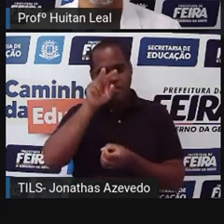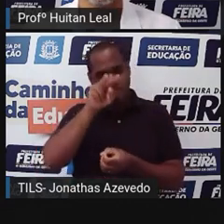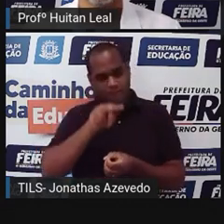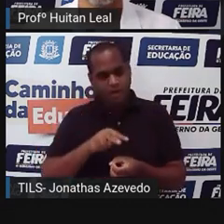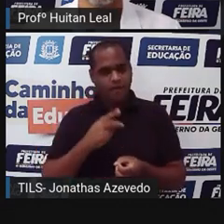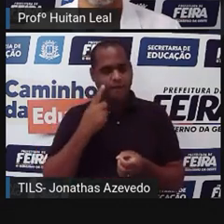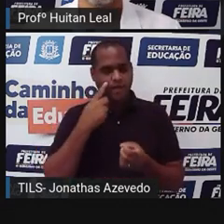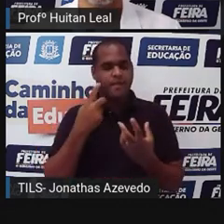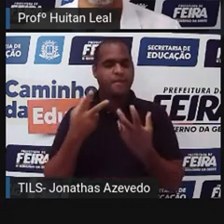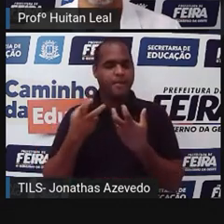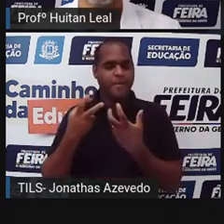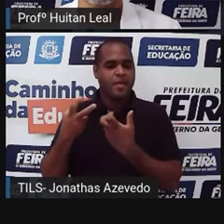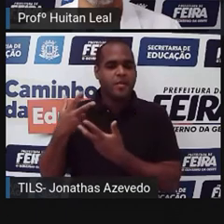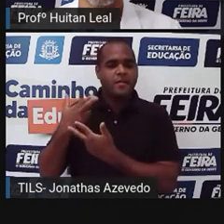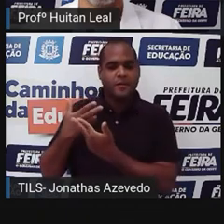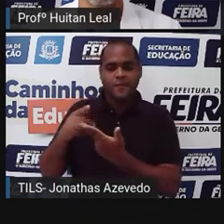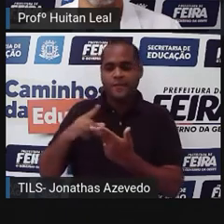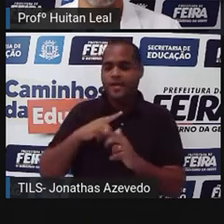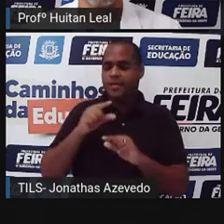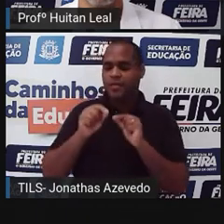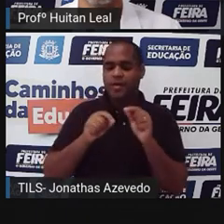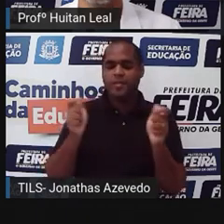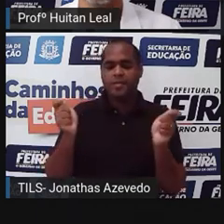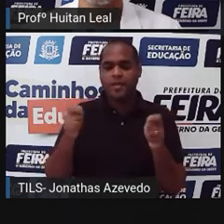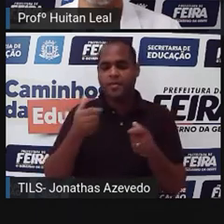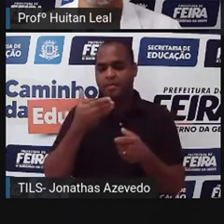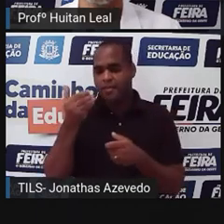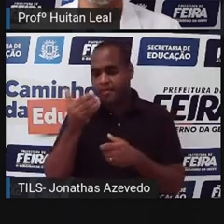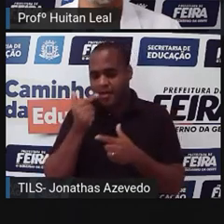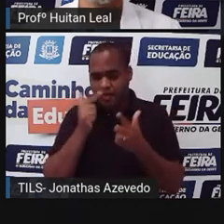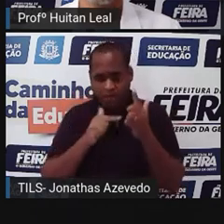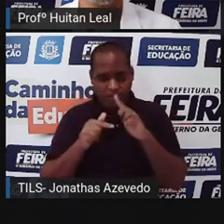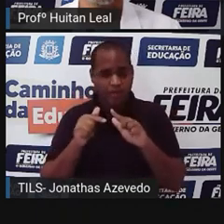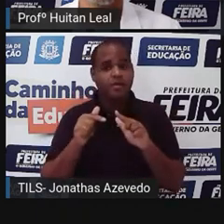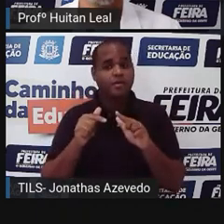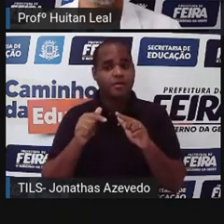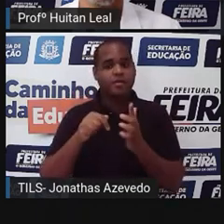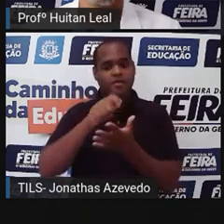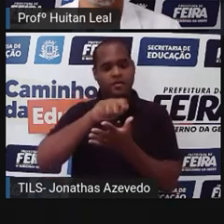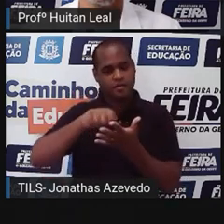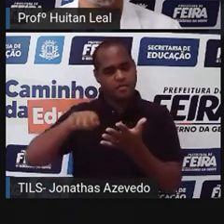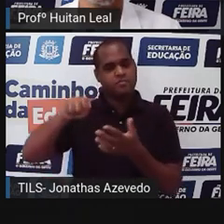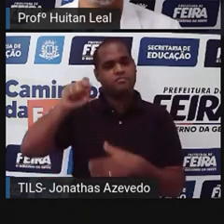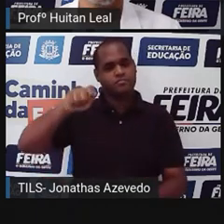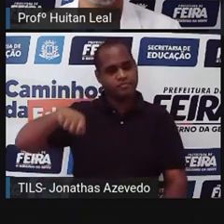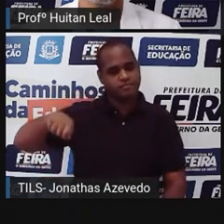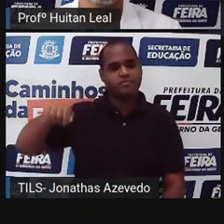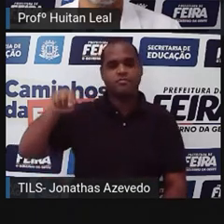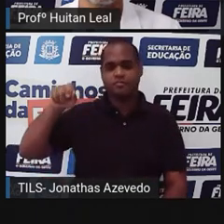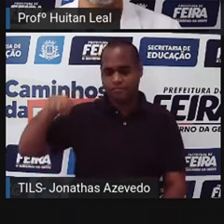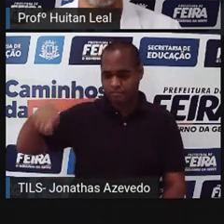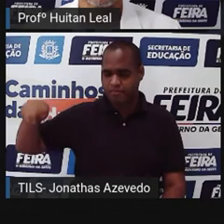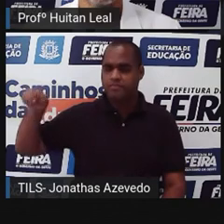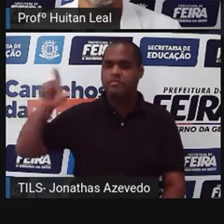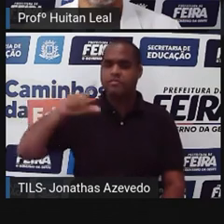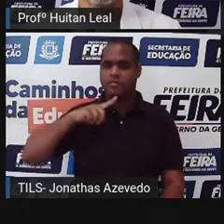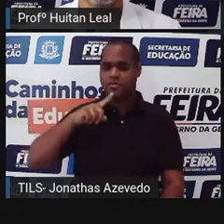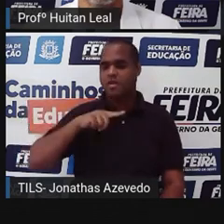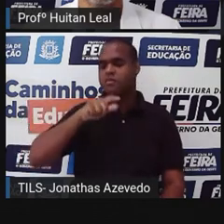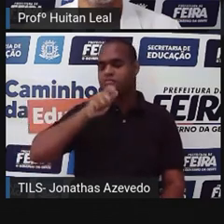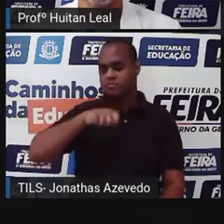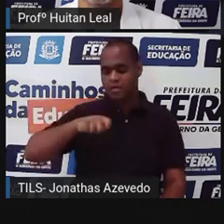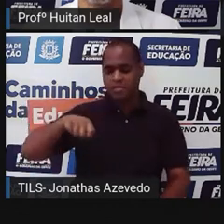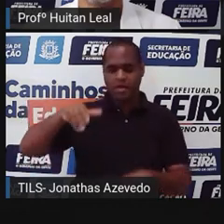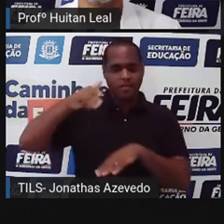pode fazer, o que você pode melhorar. E escrever e escrever. Escrever é prática.